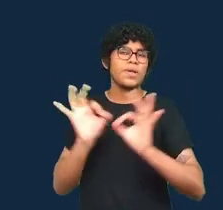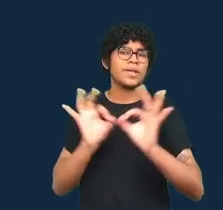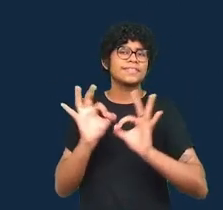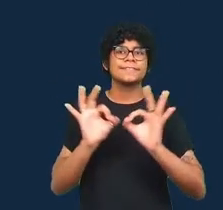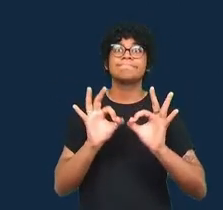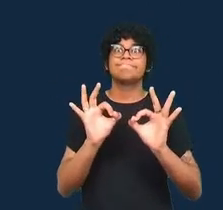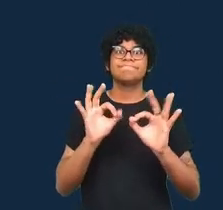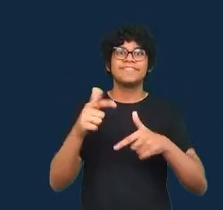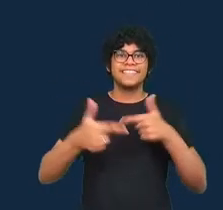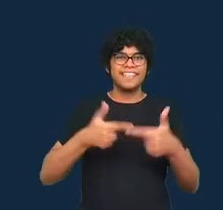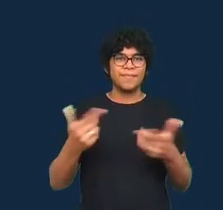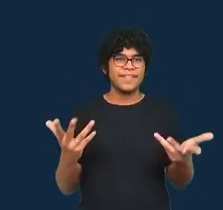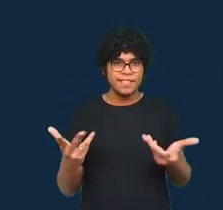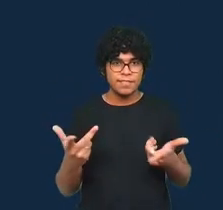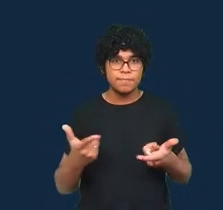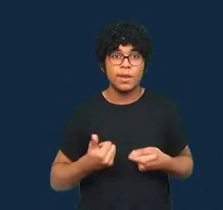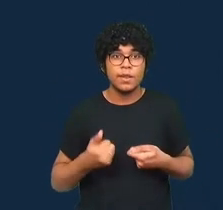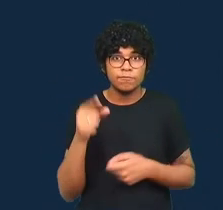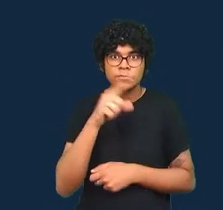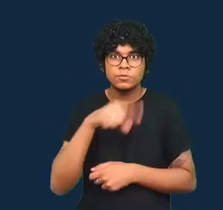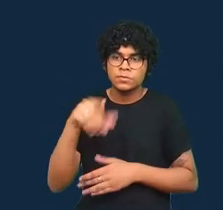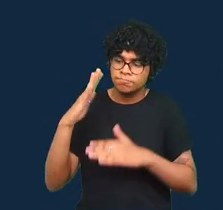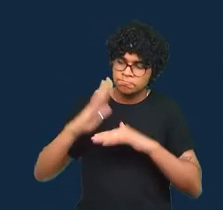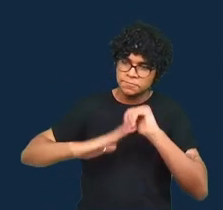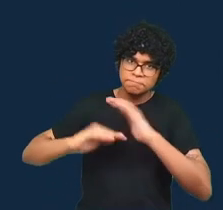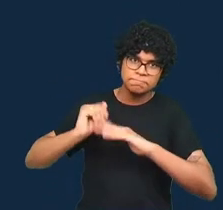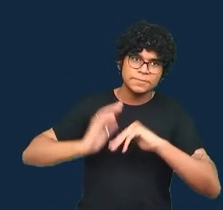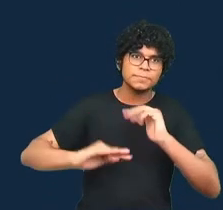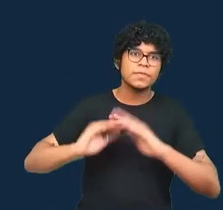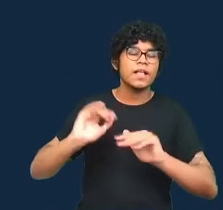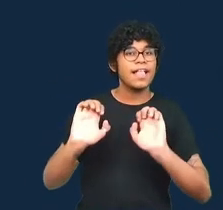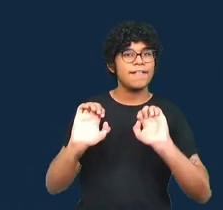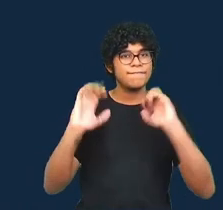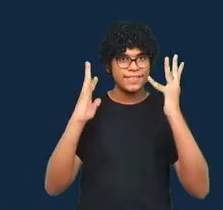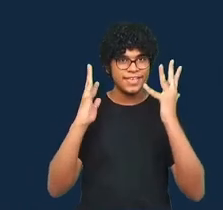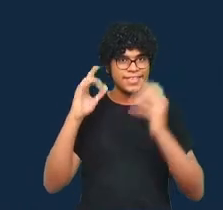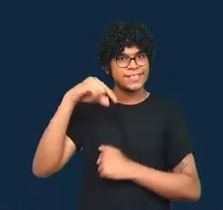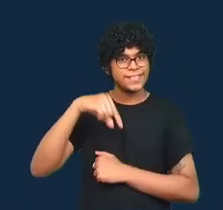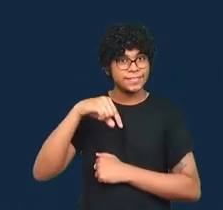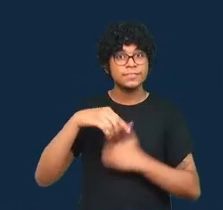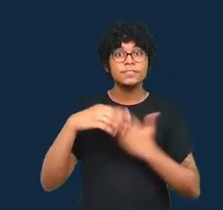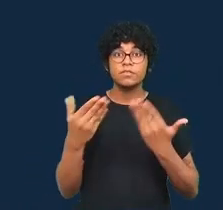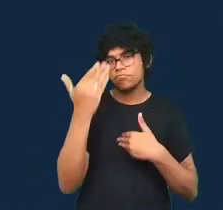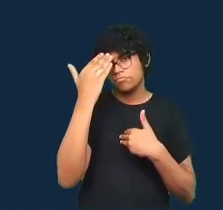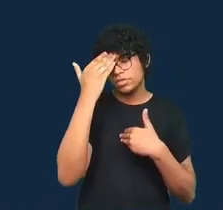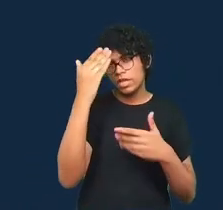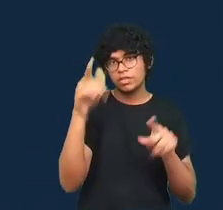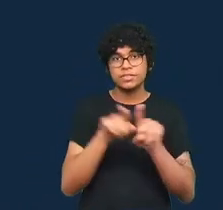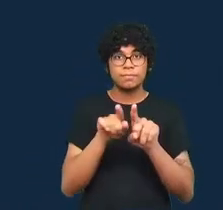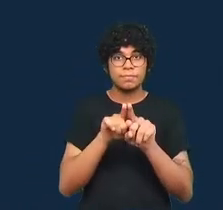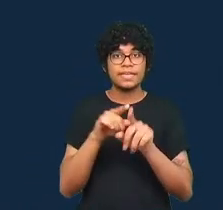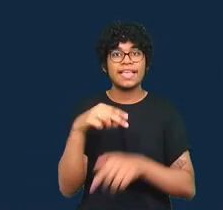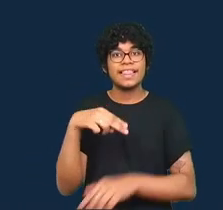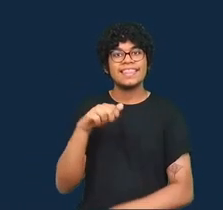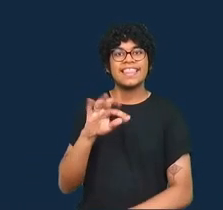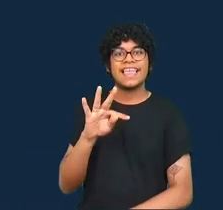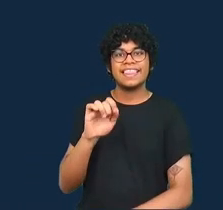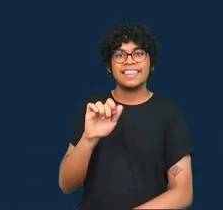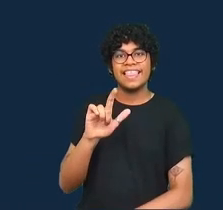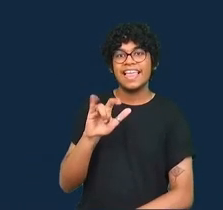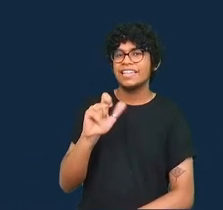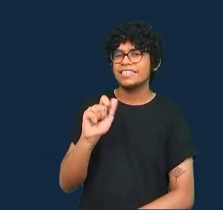maravilhoso que vocês têm feito para realizar esse evento. Eu gostaria também de agradecer a Natália e toda a sua